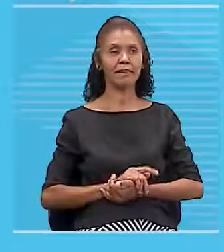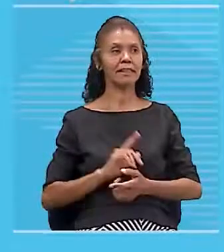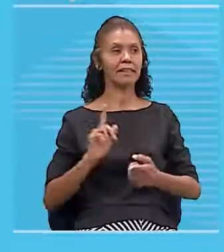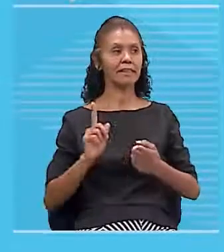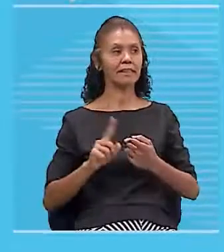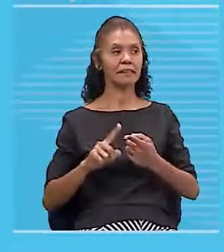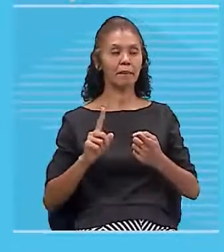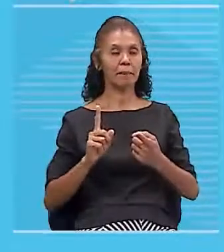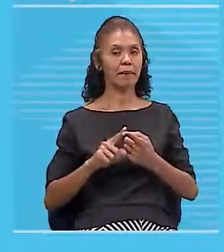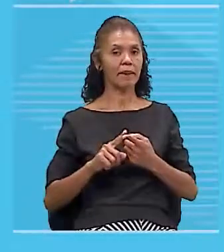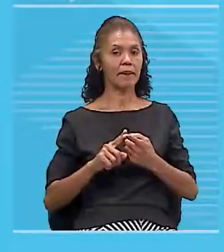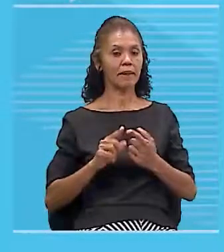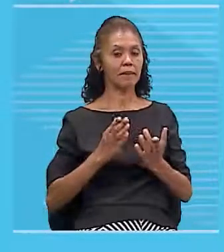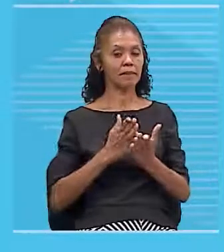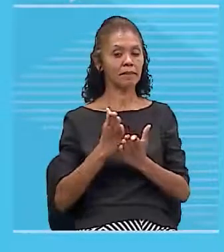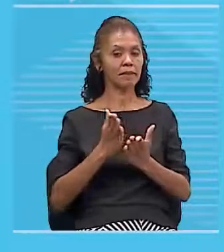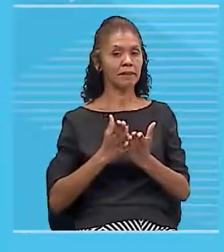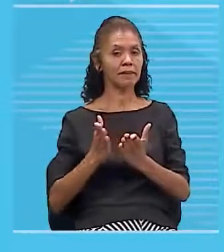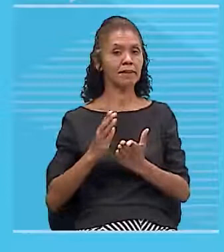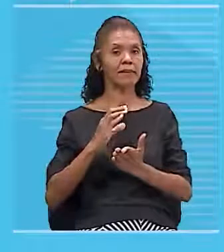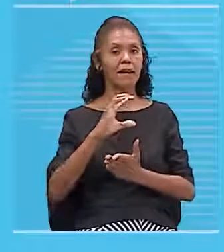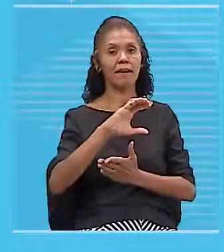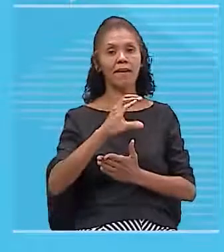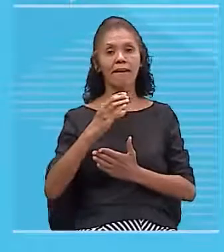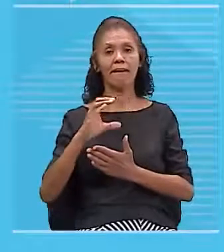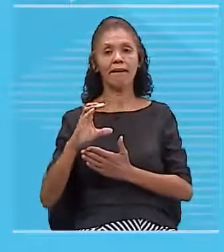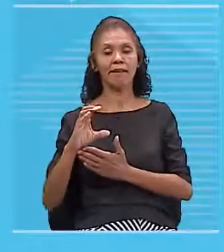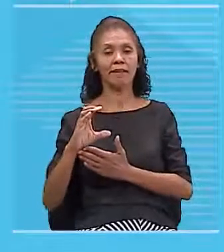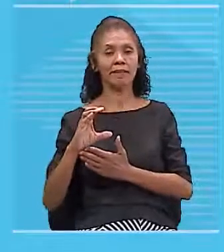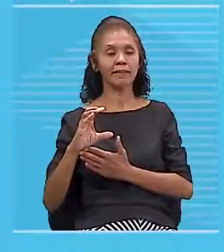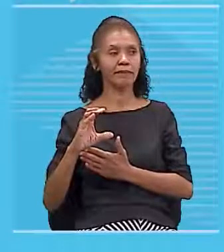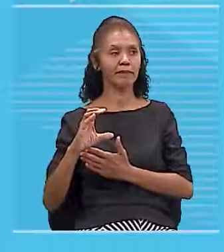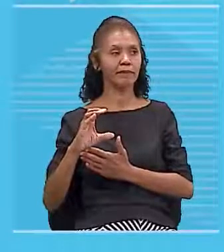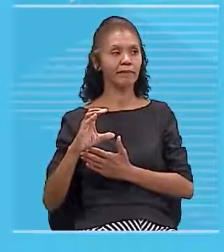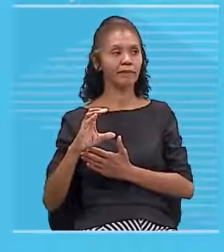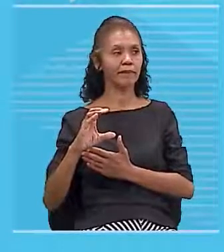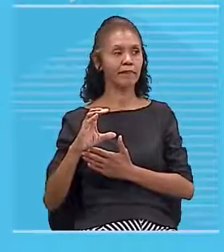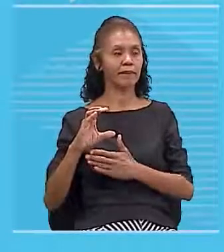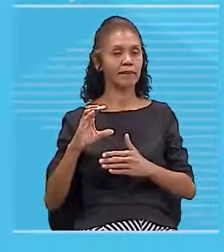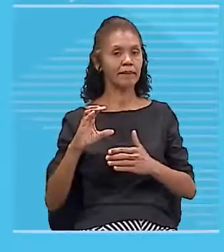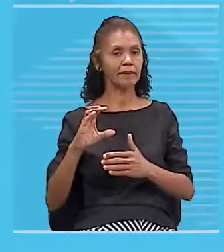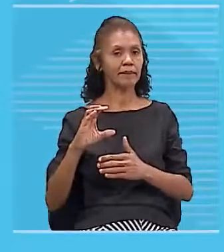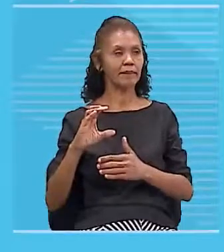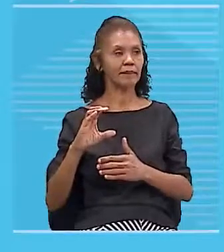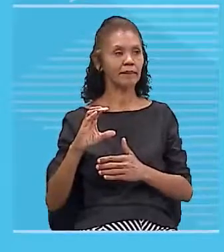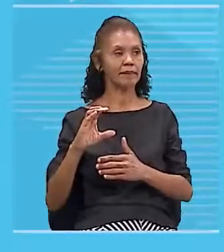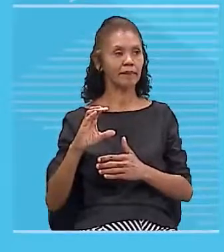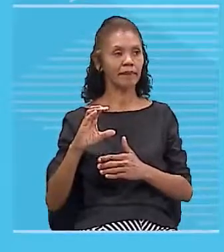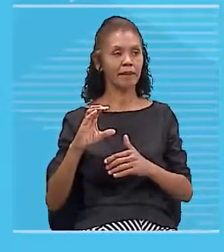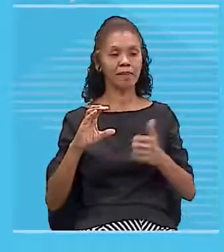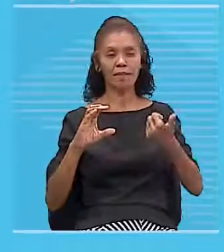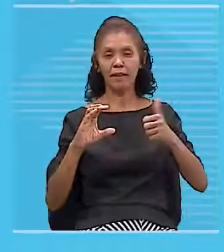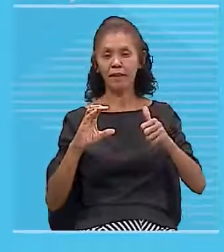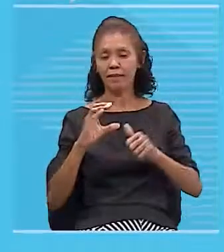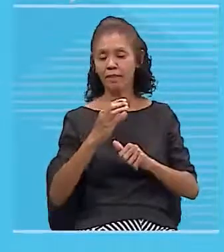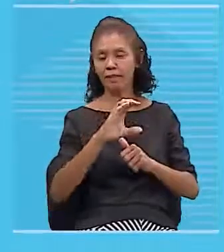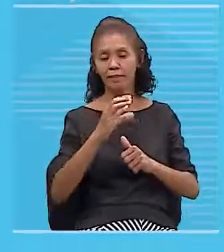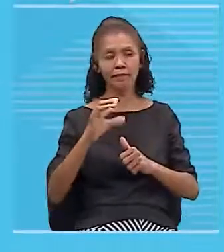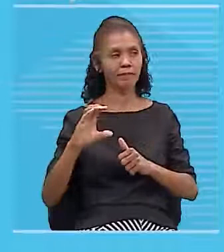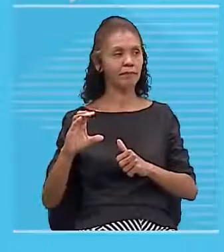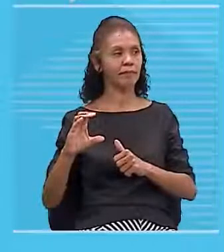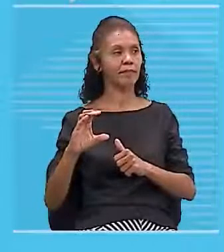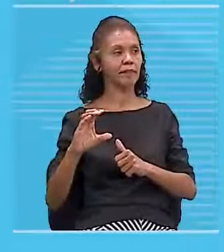corrente elétrica. Professor, quando a gente analisa o sentido da corrente elétrica e